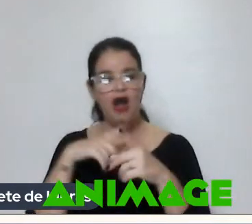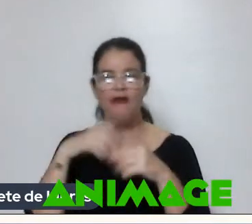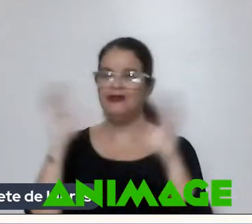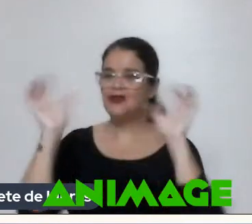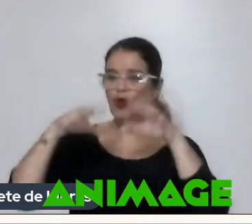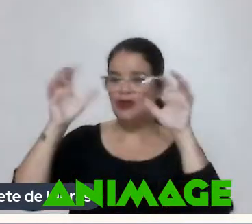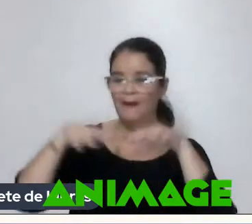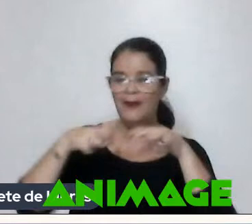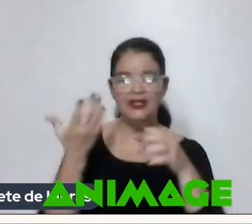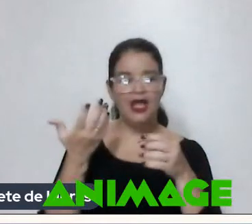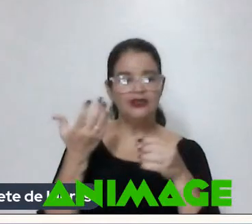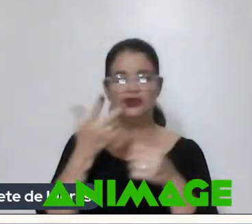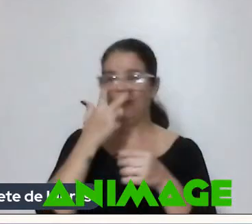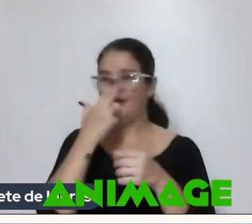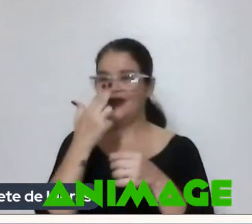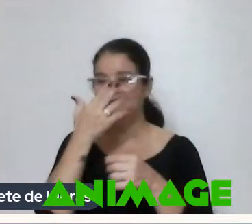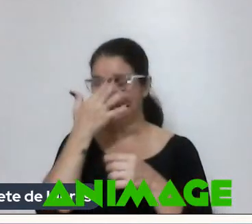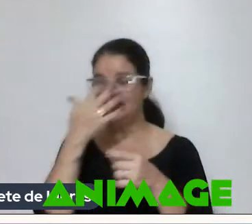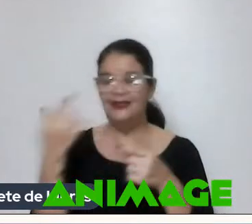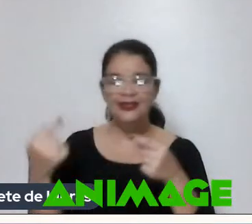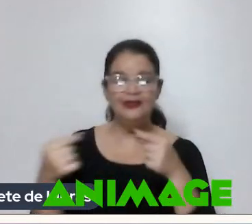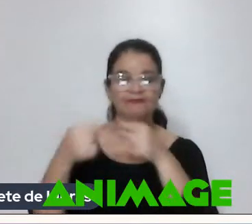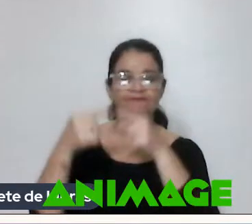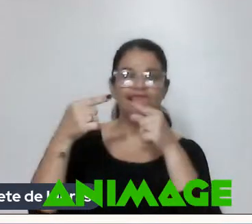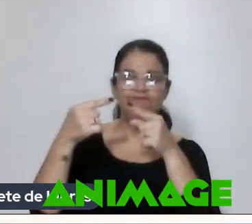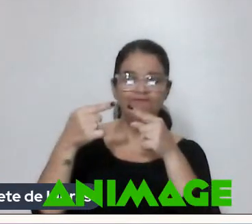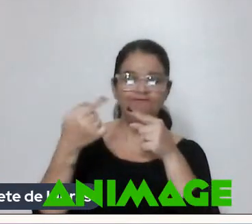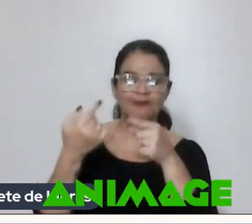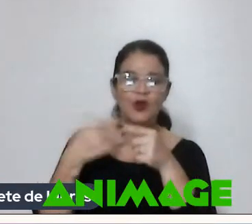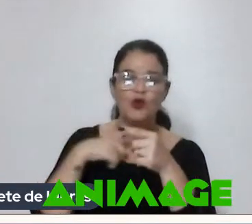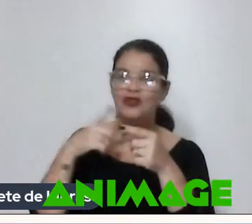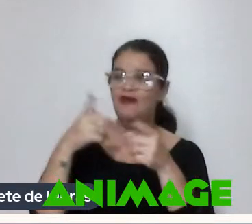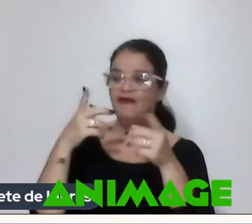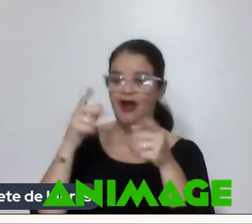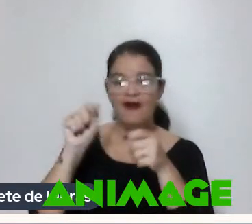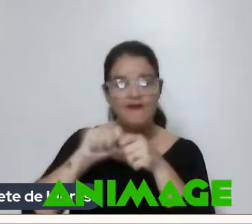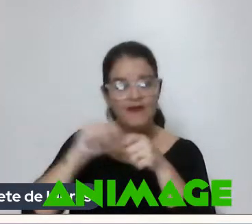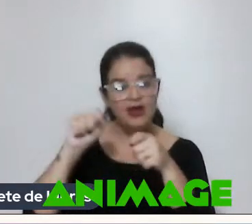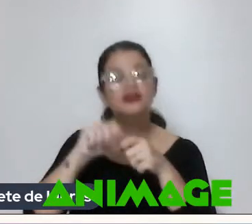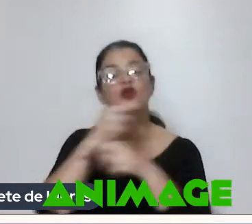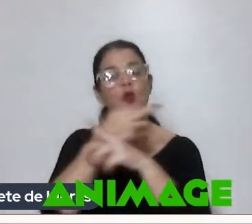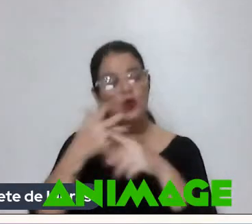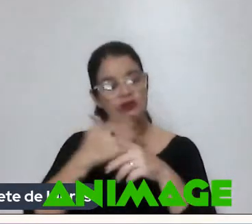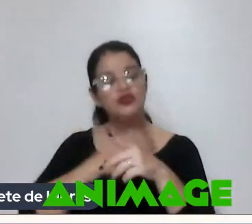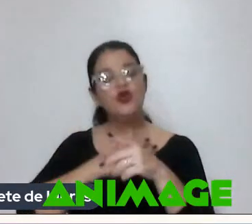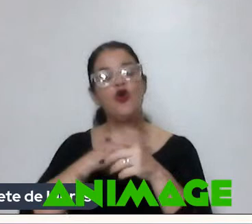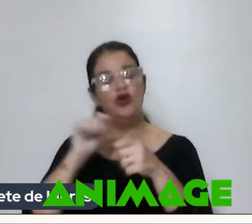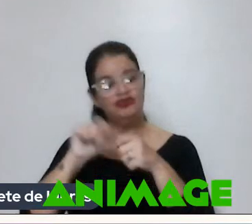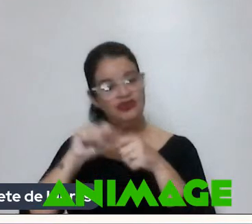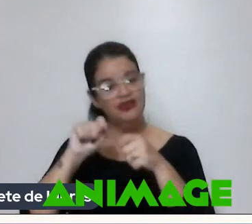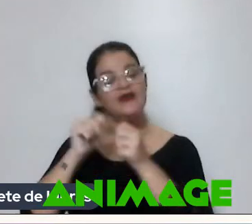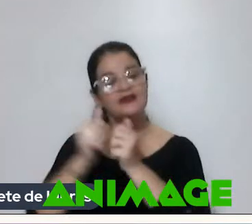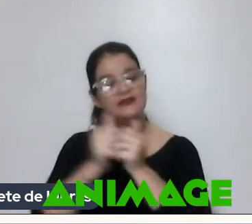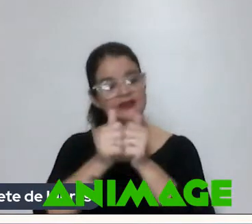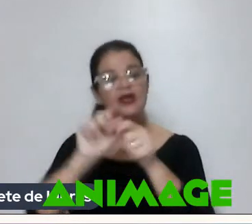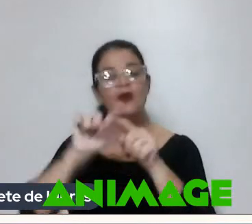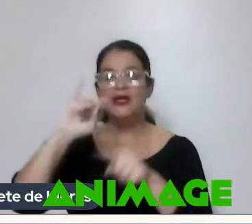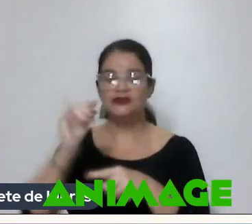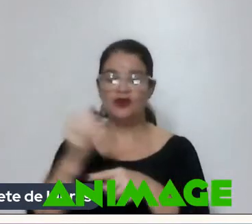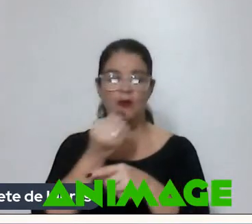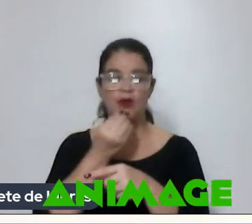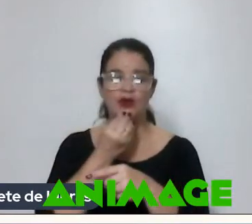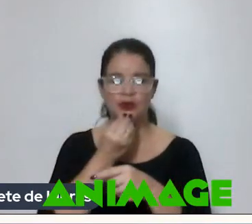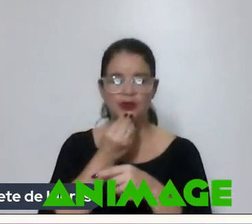que veio A contraponto disso Eu estava Seguindo coisas Que eu gosto De fazer também Só que as oportunidades Uma coisa